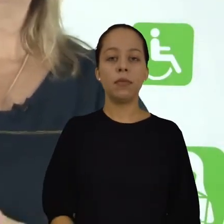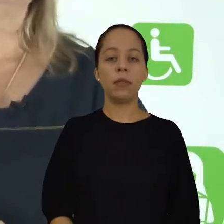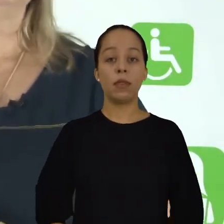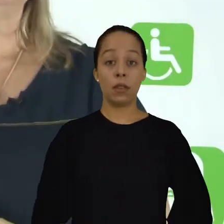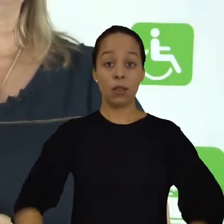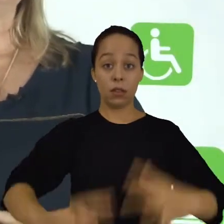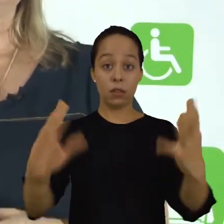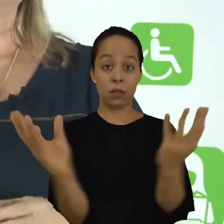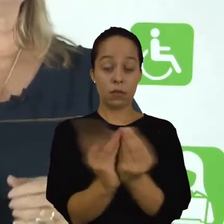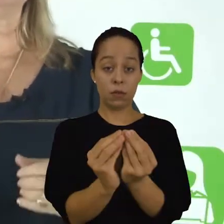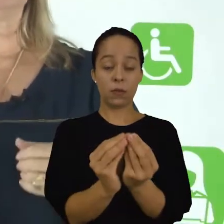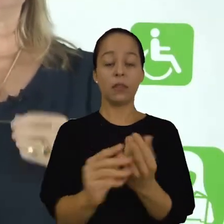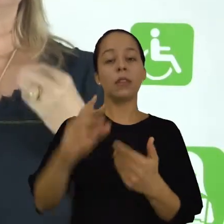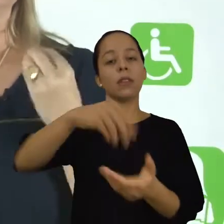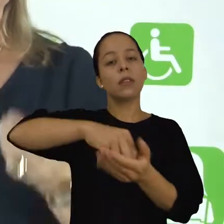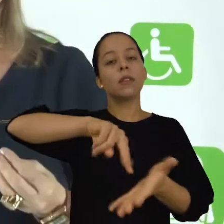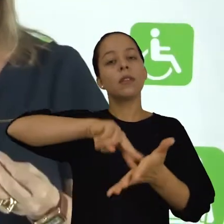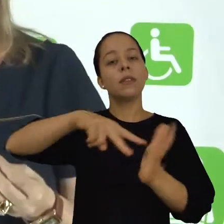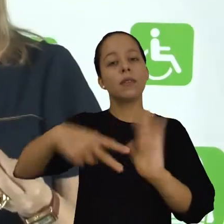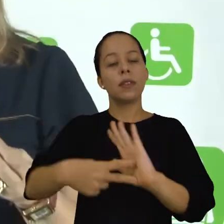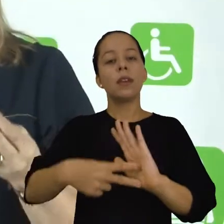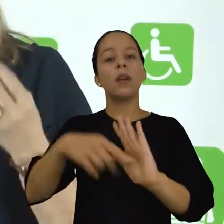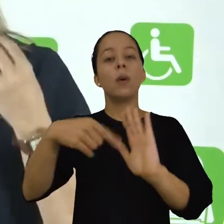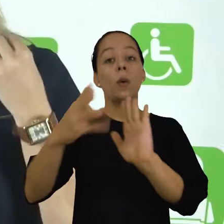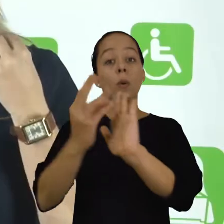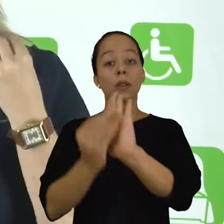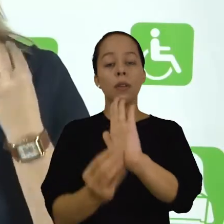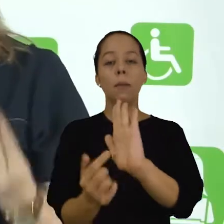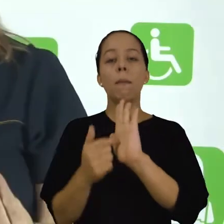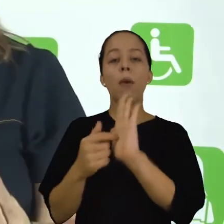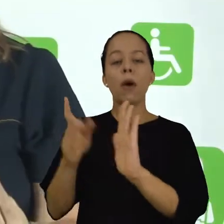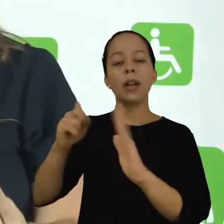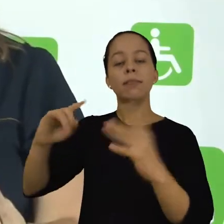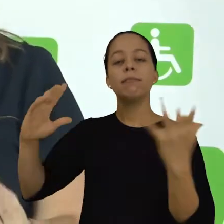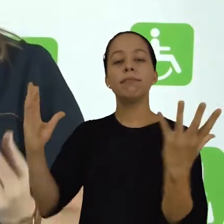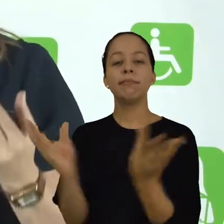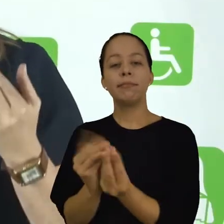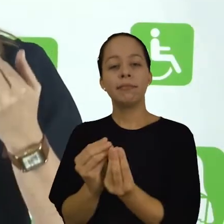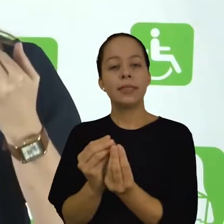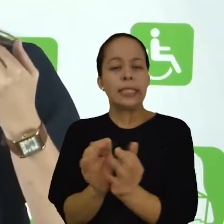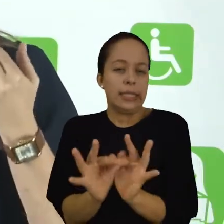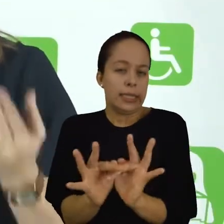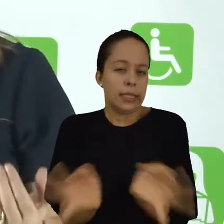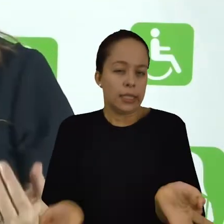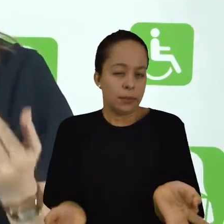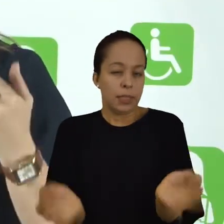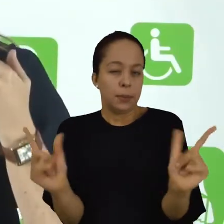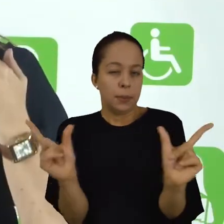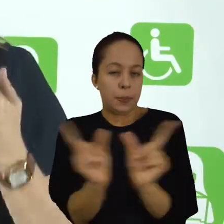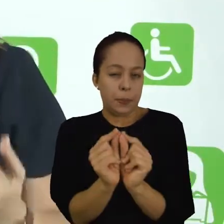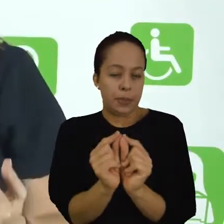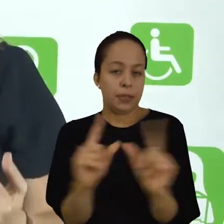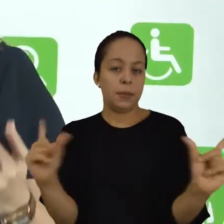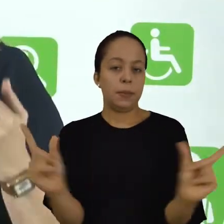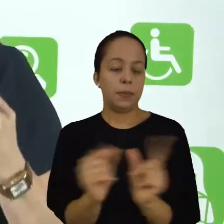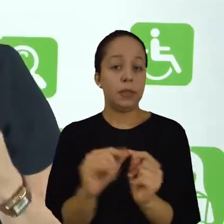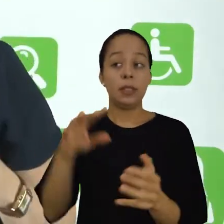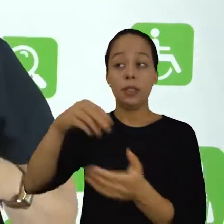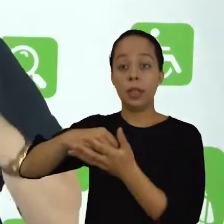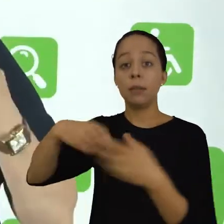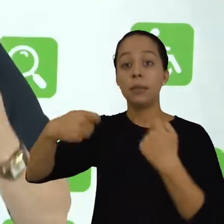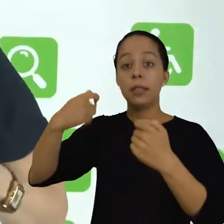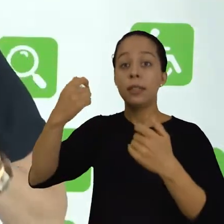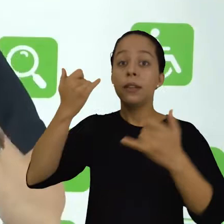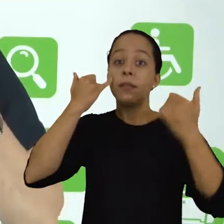um resumo significa apresentar um conteúdo de forma sintética no qual são destacadas as